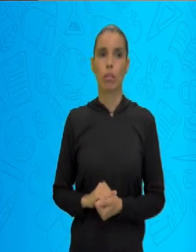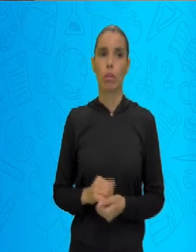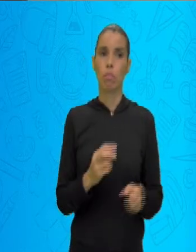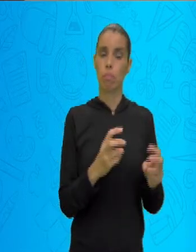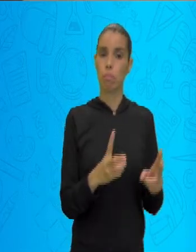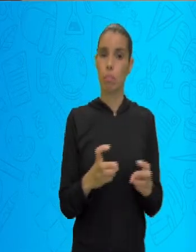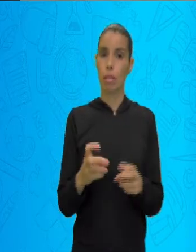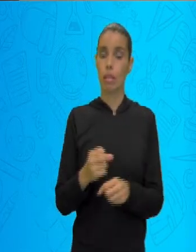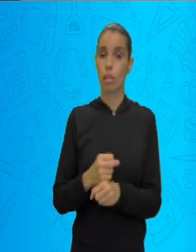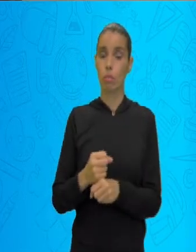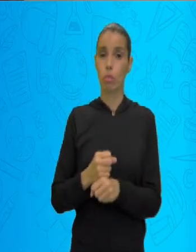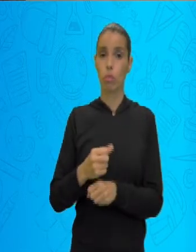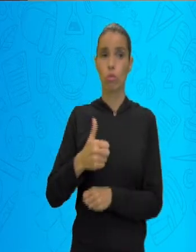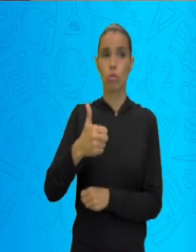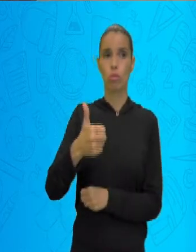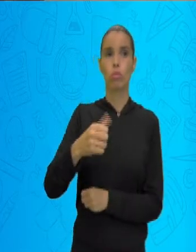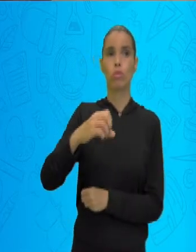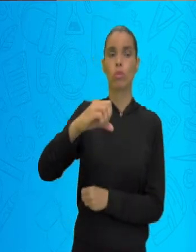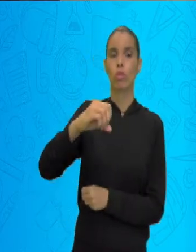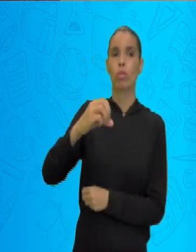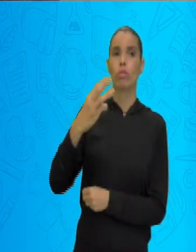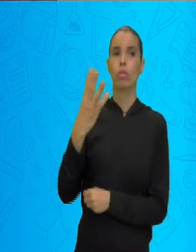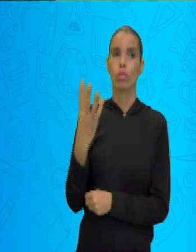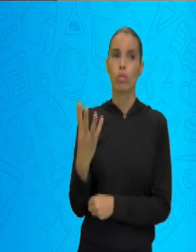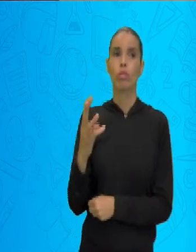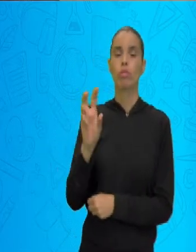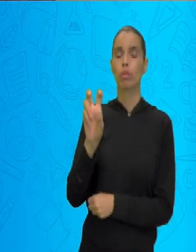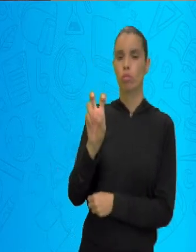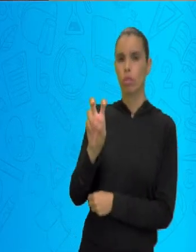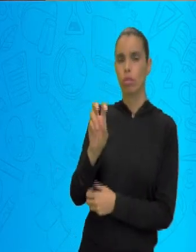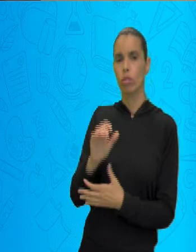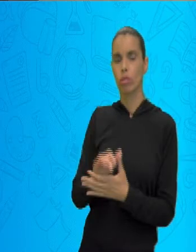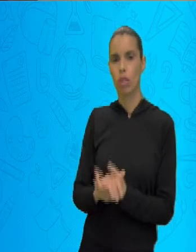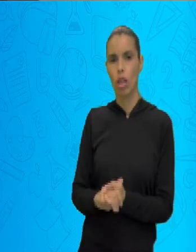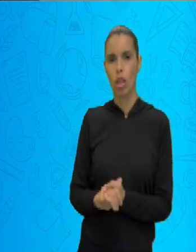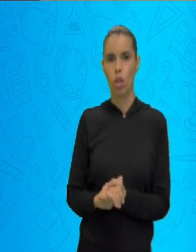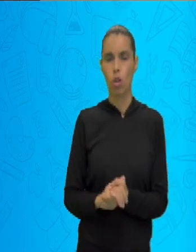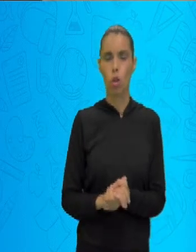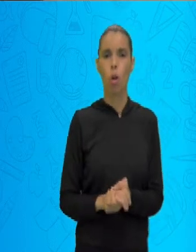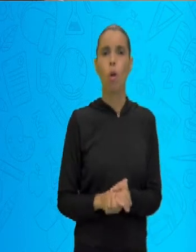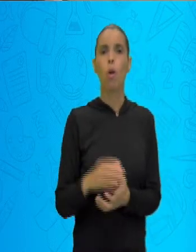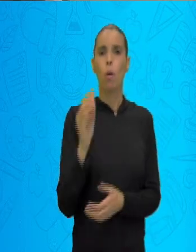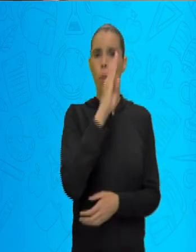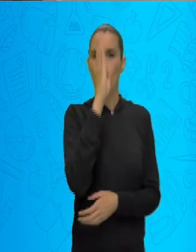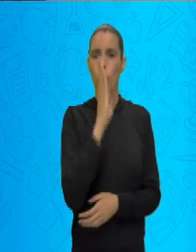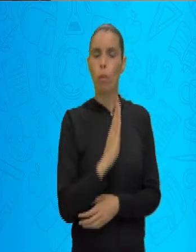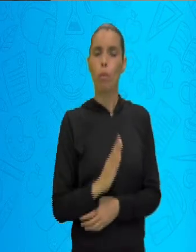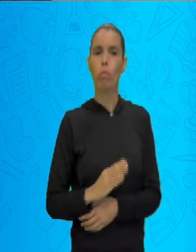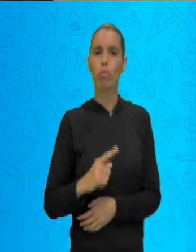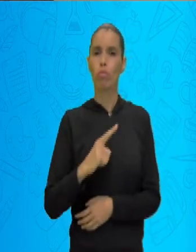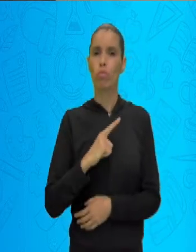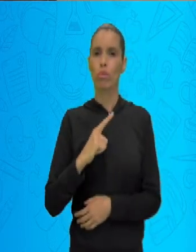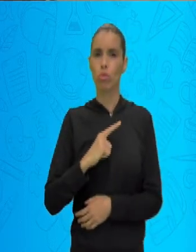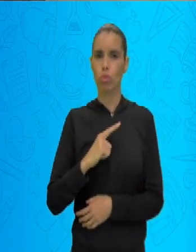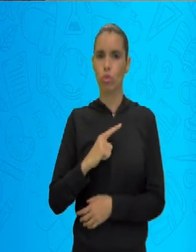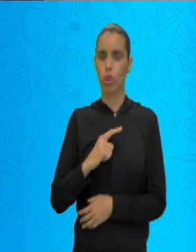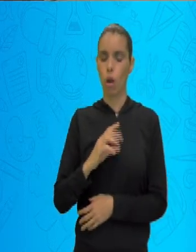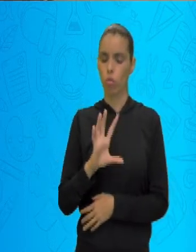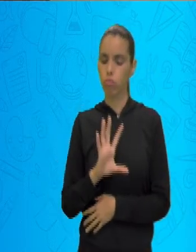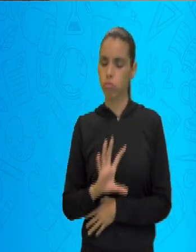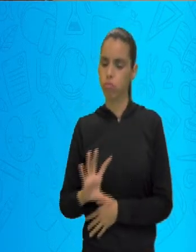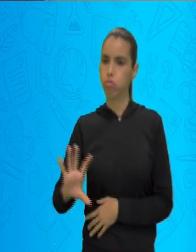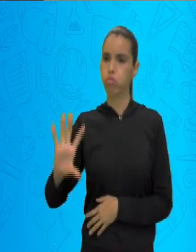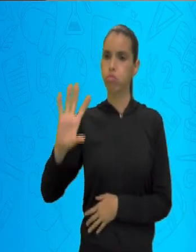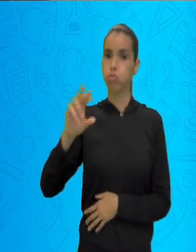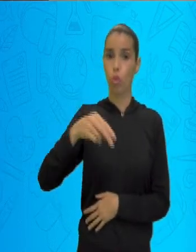1945, o Brasil possuía a região Norte, uma outra